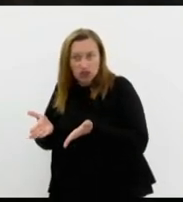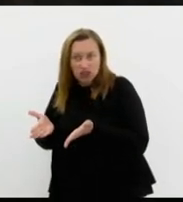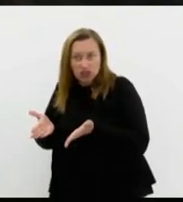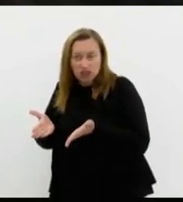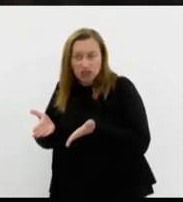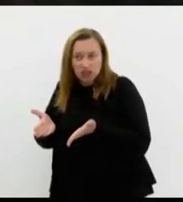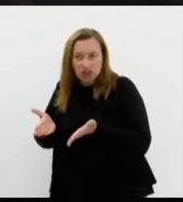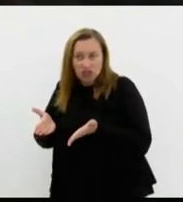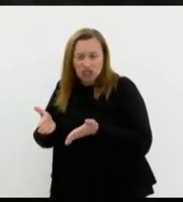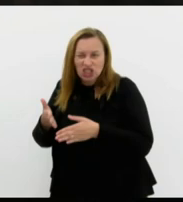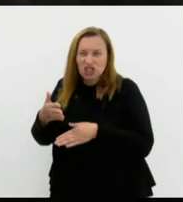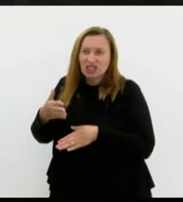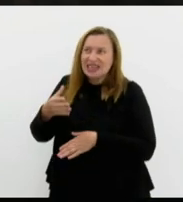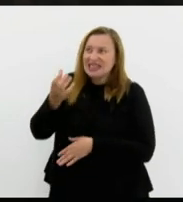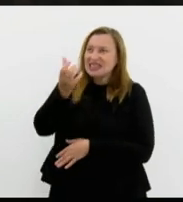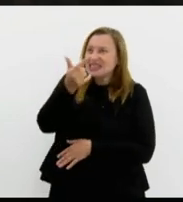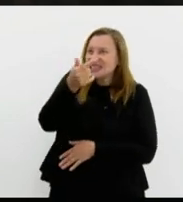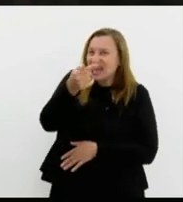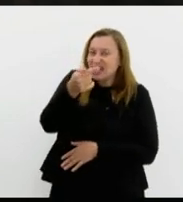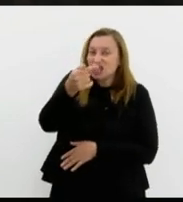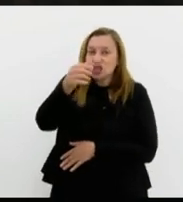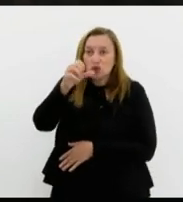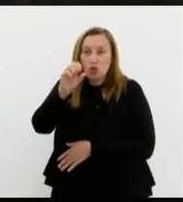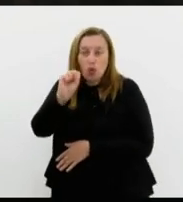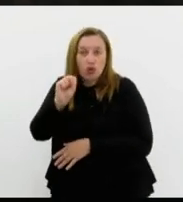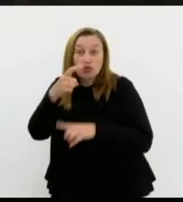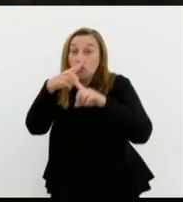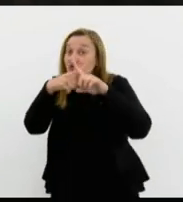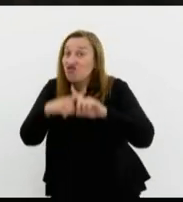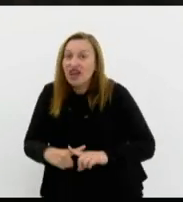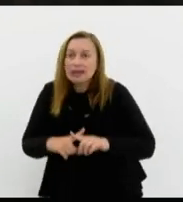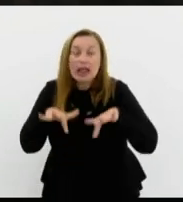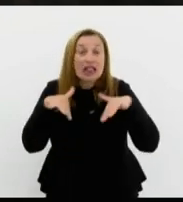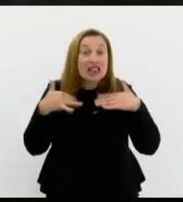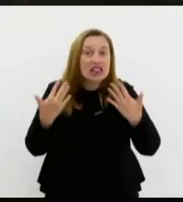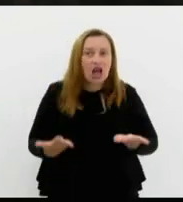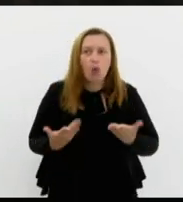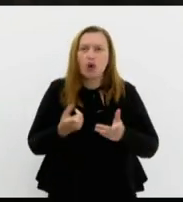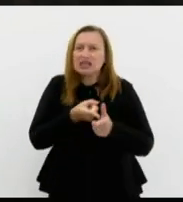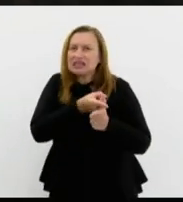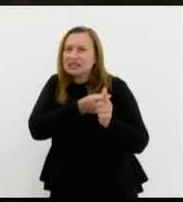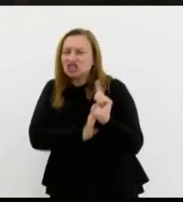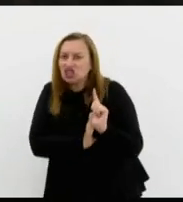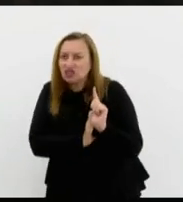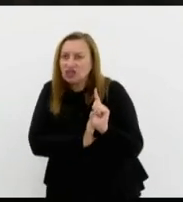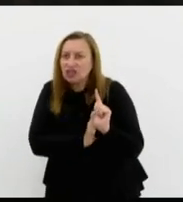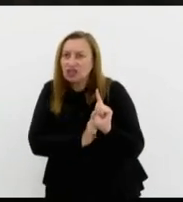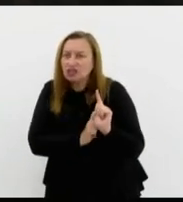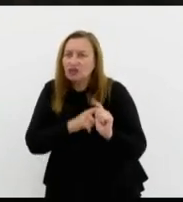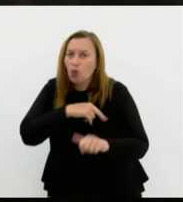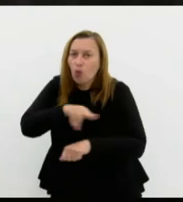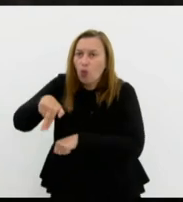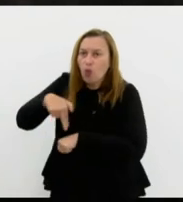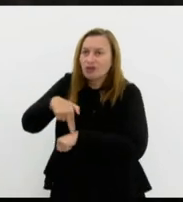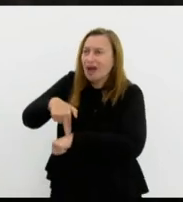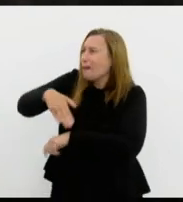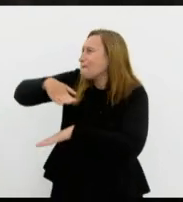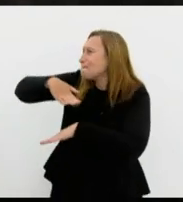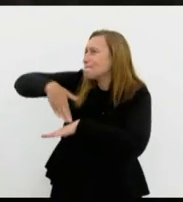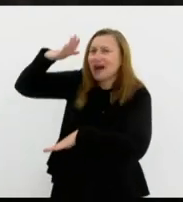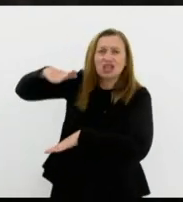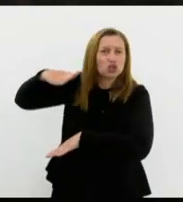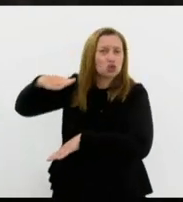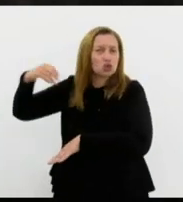de 7, 8 vezes. países. Então, essa dívida com a União está mais do que